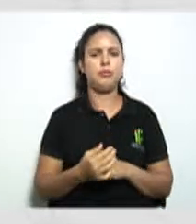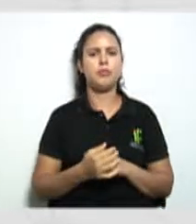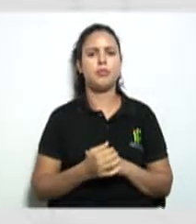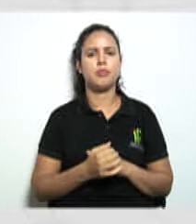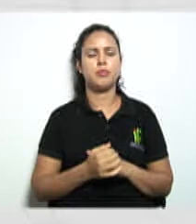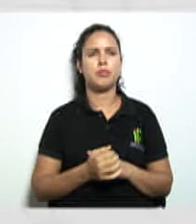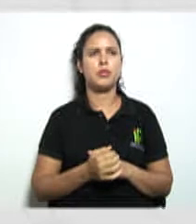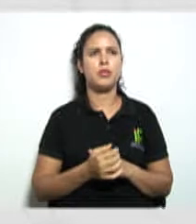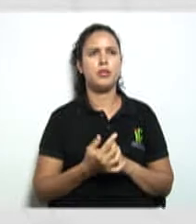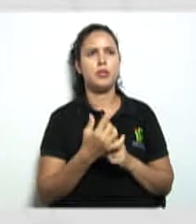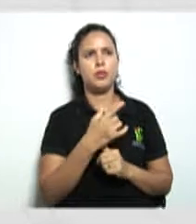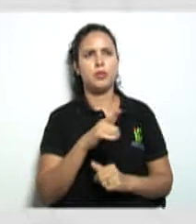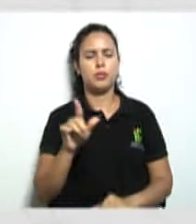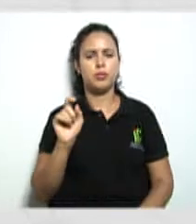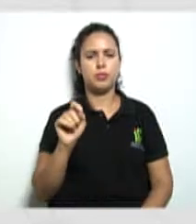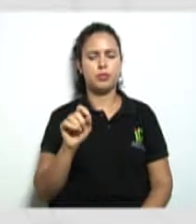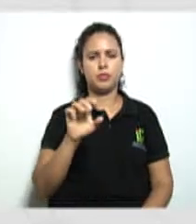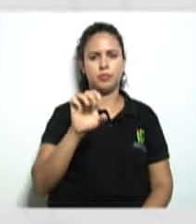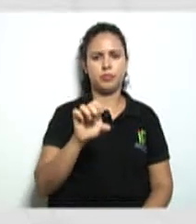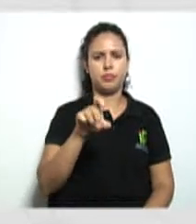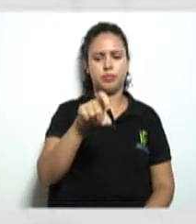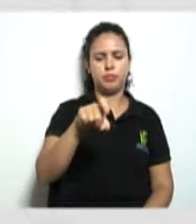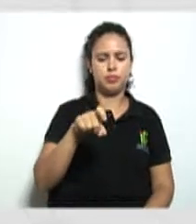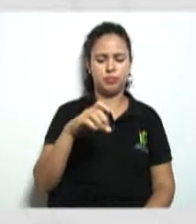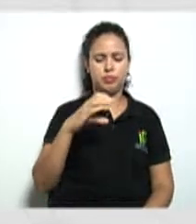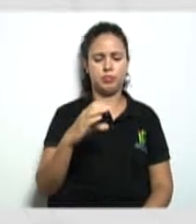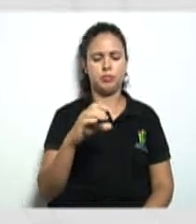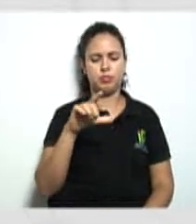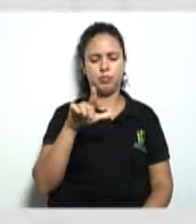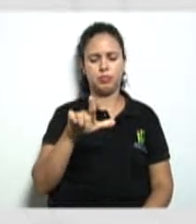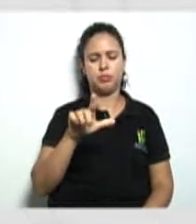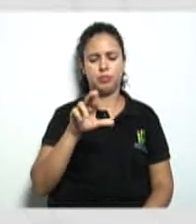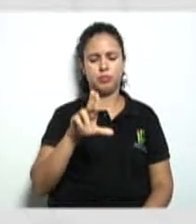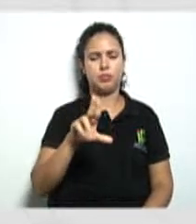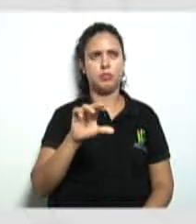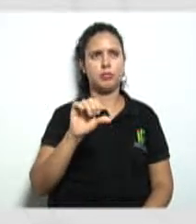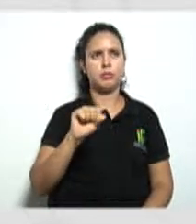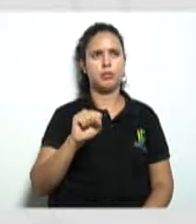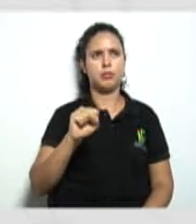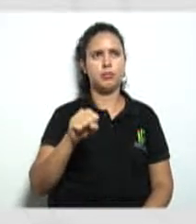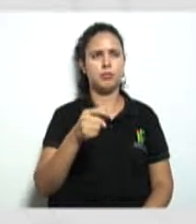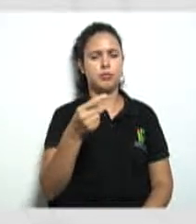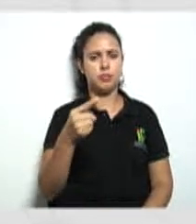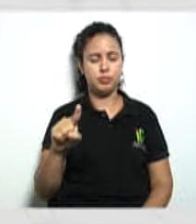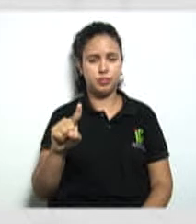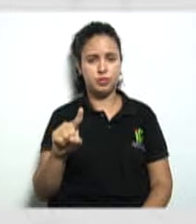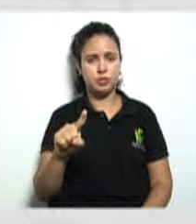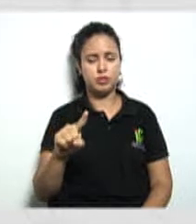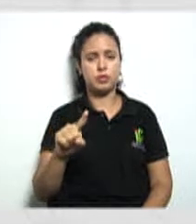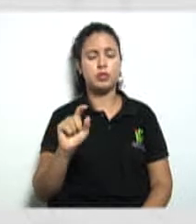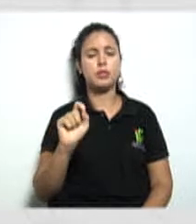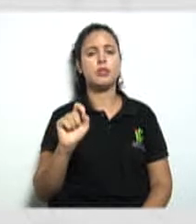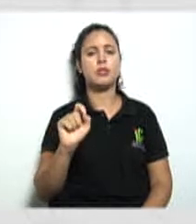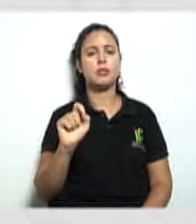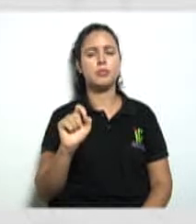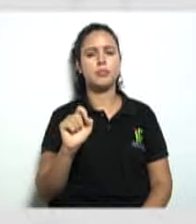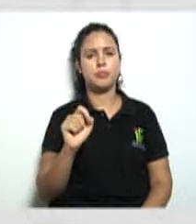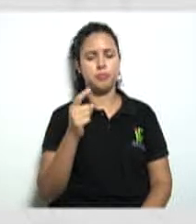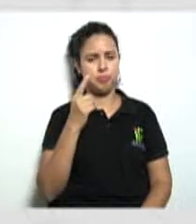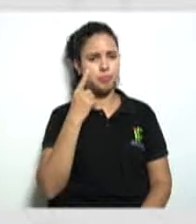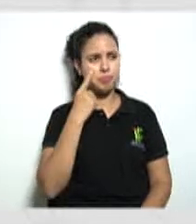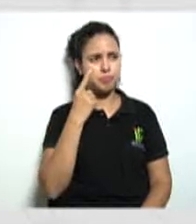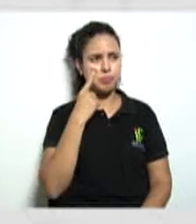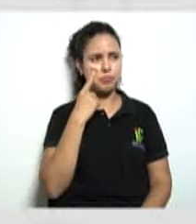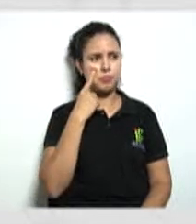exclusão o que que seria diferente aqui eliminação da exclusão quando é que acontece a exclusão vamos supor